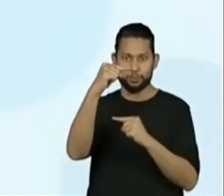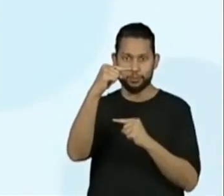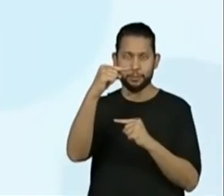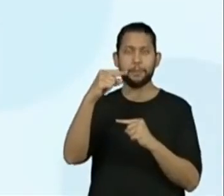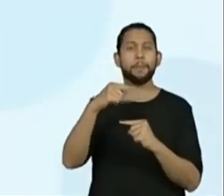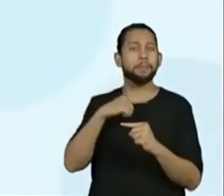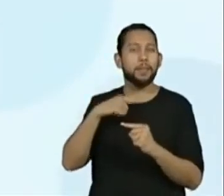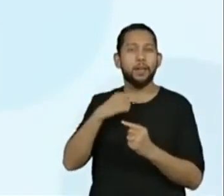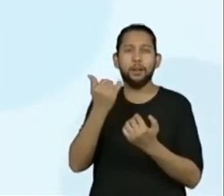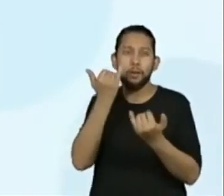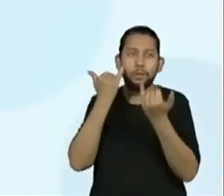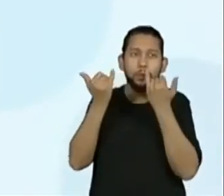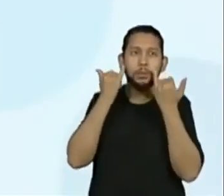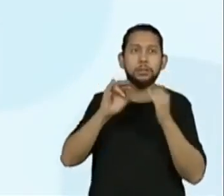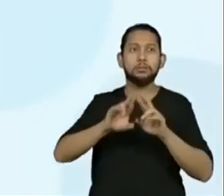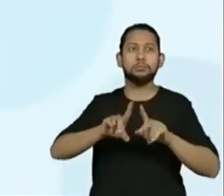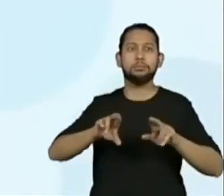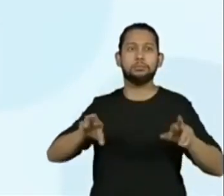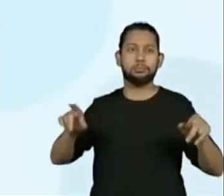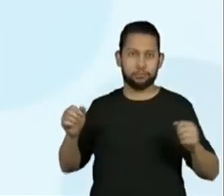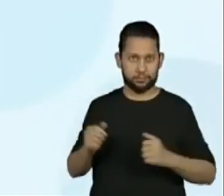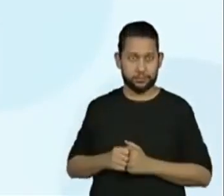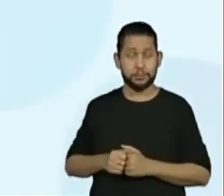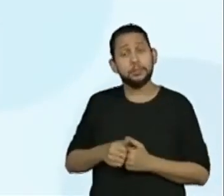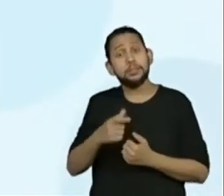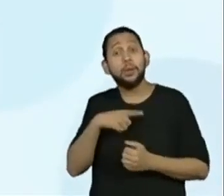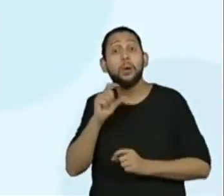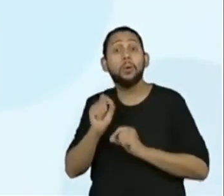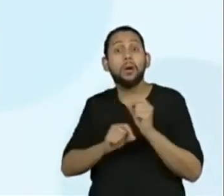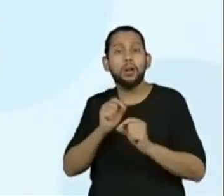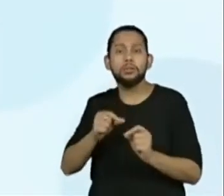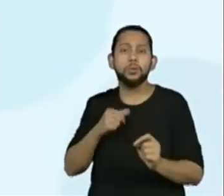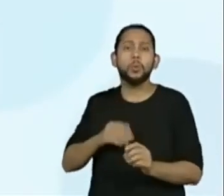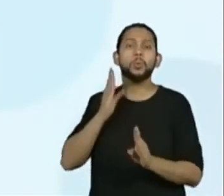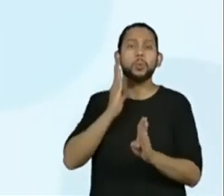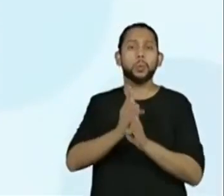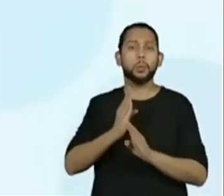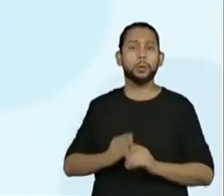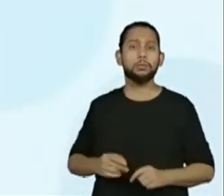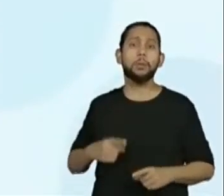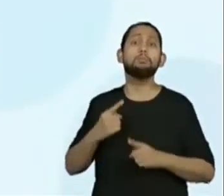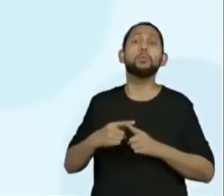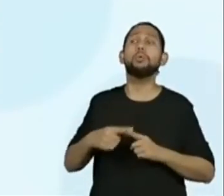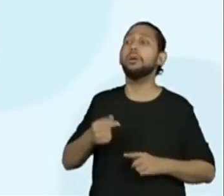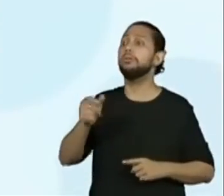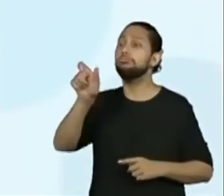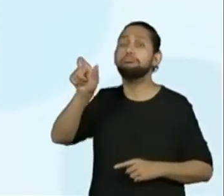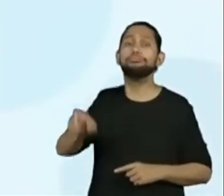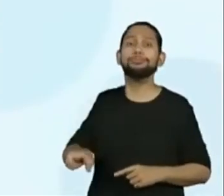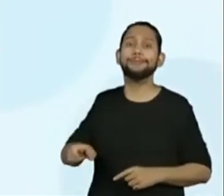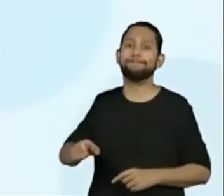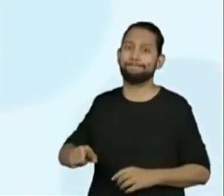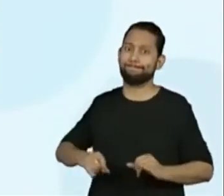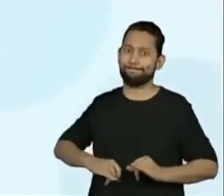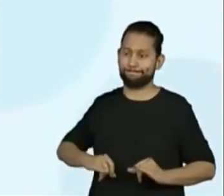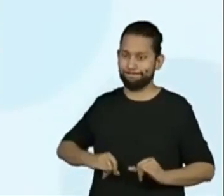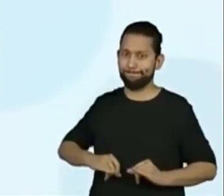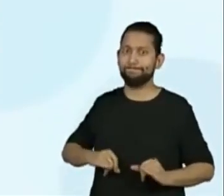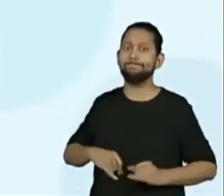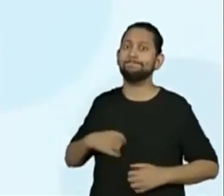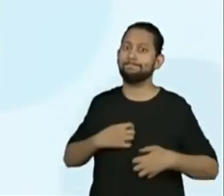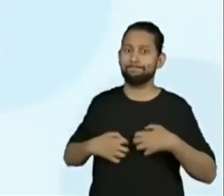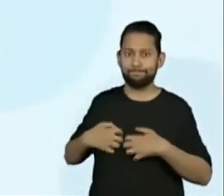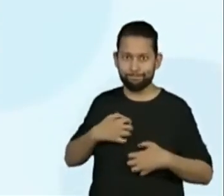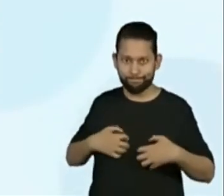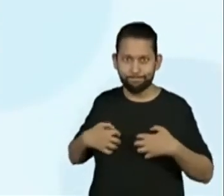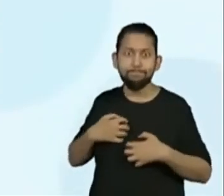traz várias informações, né, que descobrimos o porquê esse garoto sofreu esses ataques e